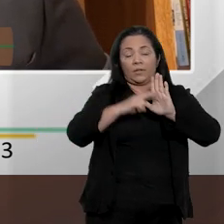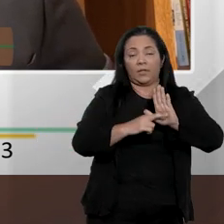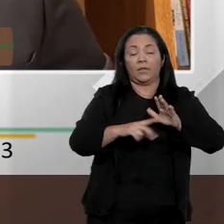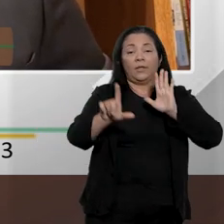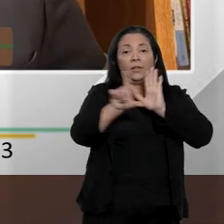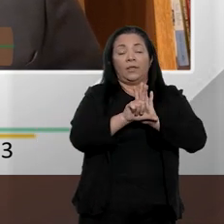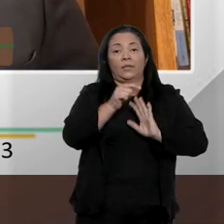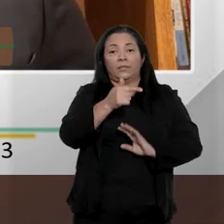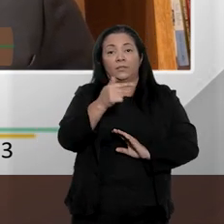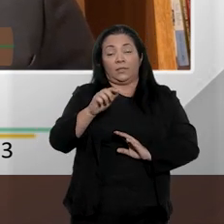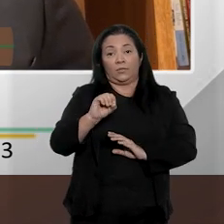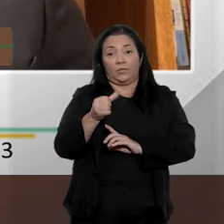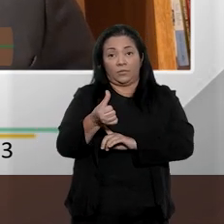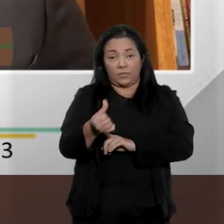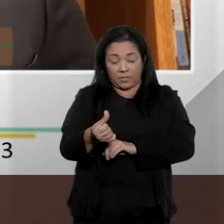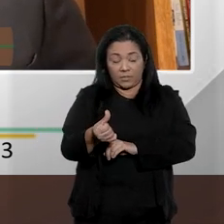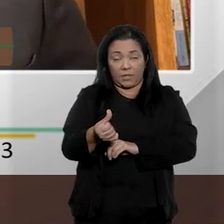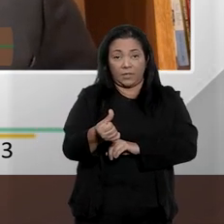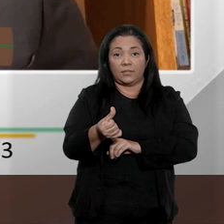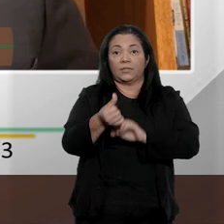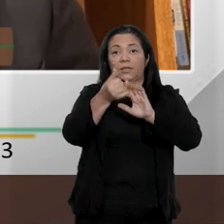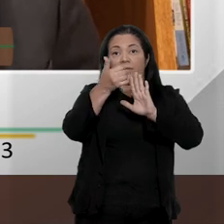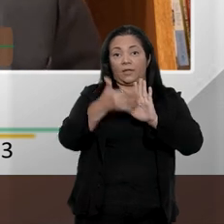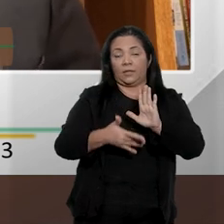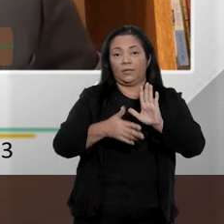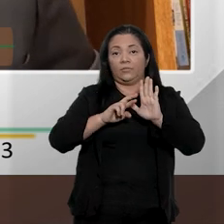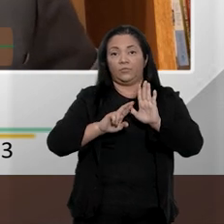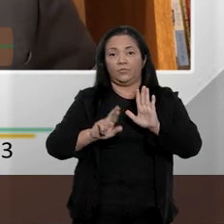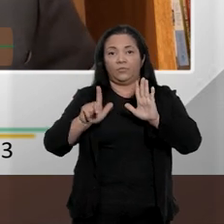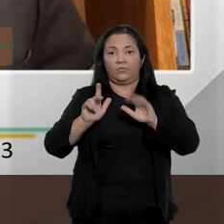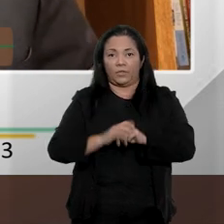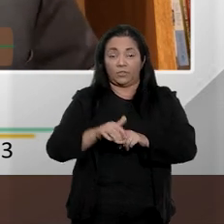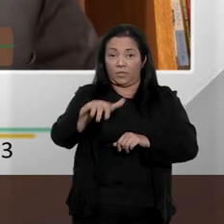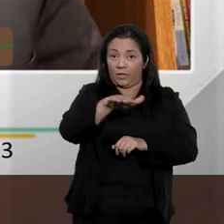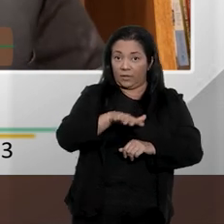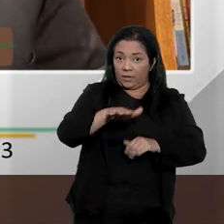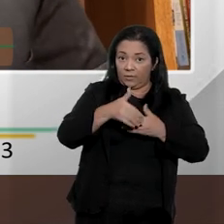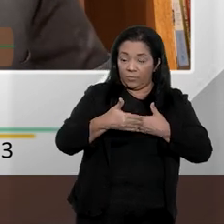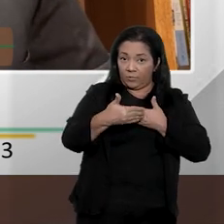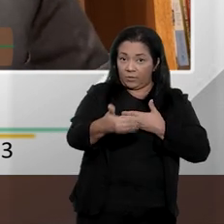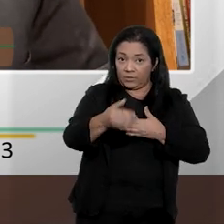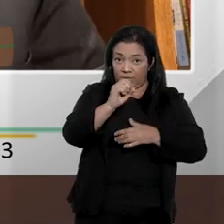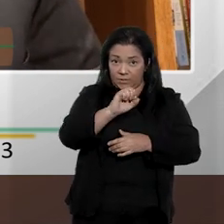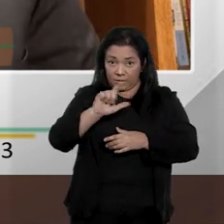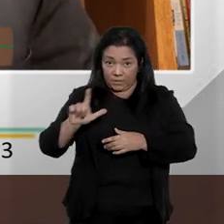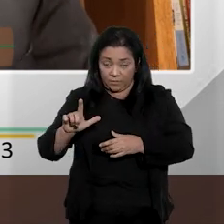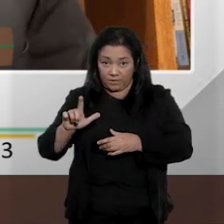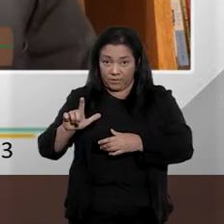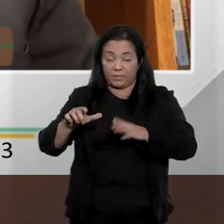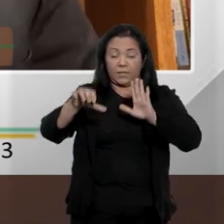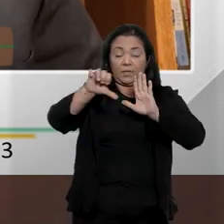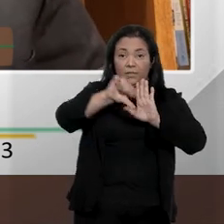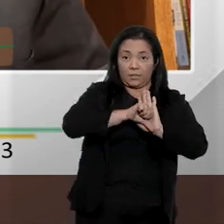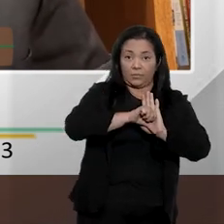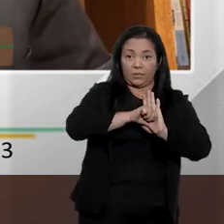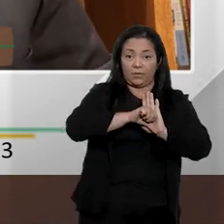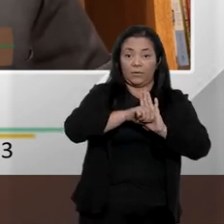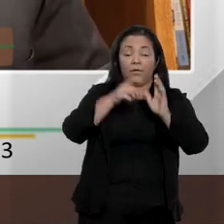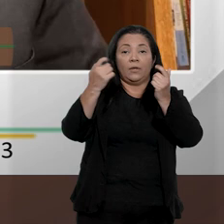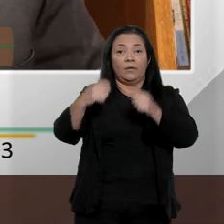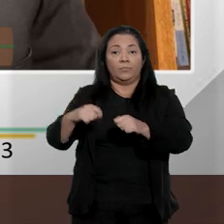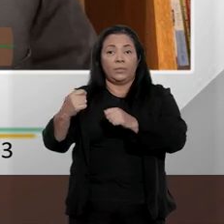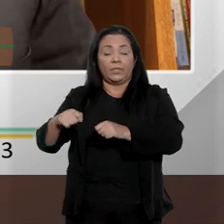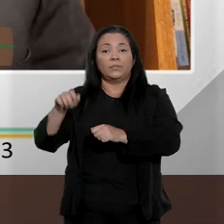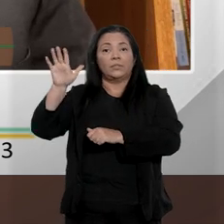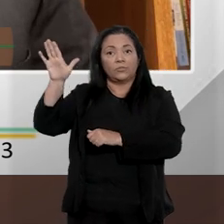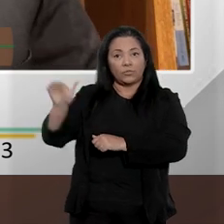7716 deixa explícito que, nas ações cíveis e criminais, então, isso também vale para as ações cíveis, será necessária